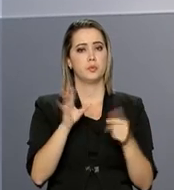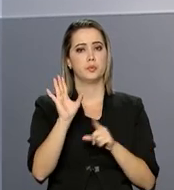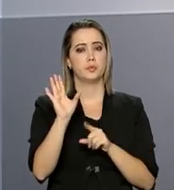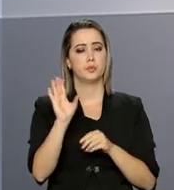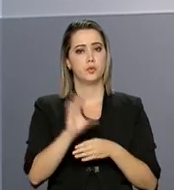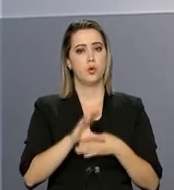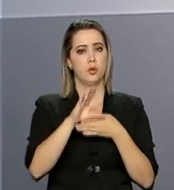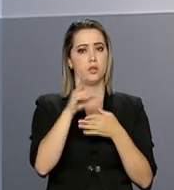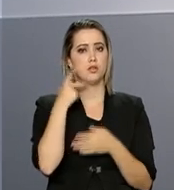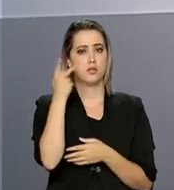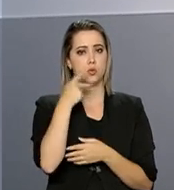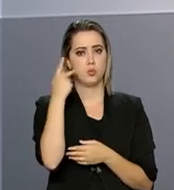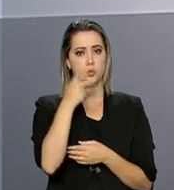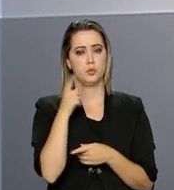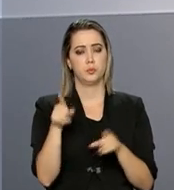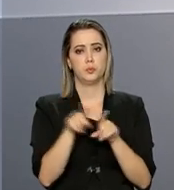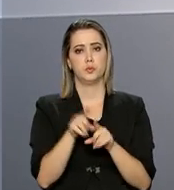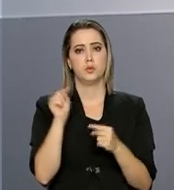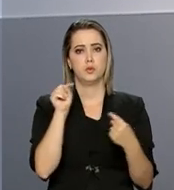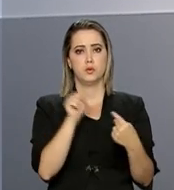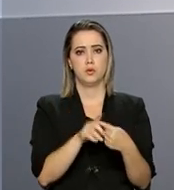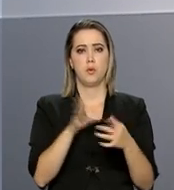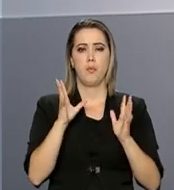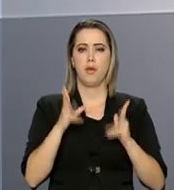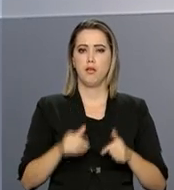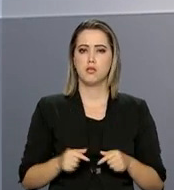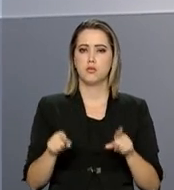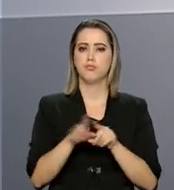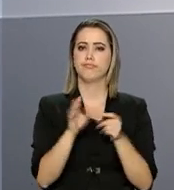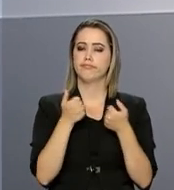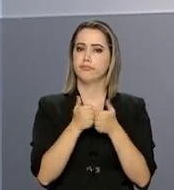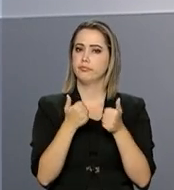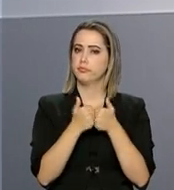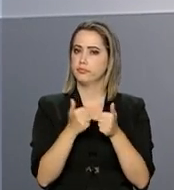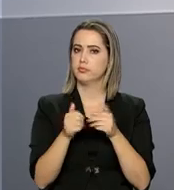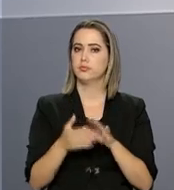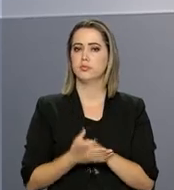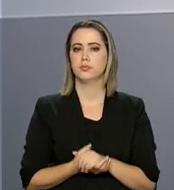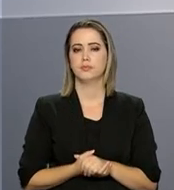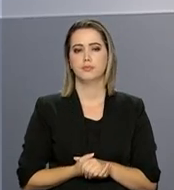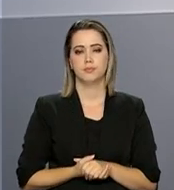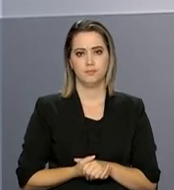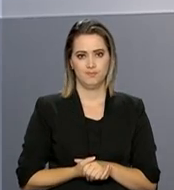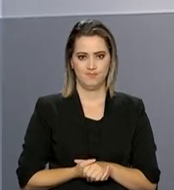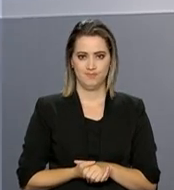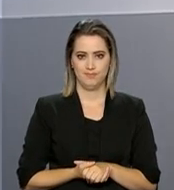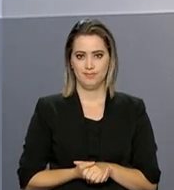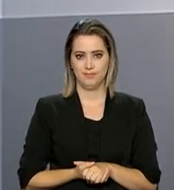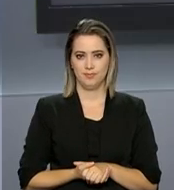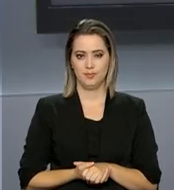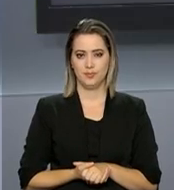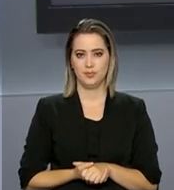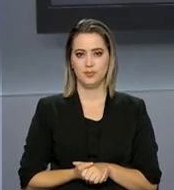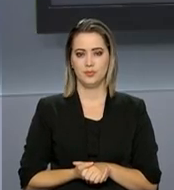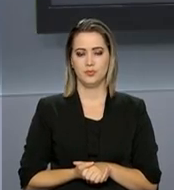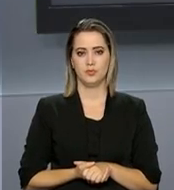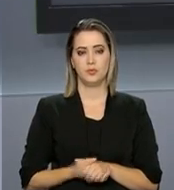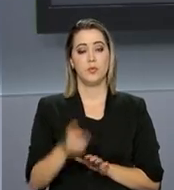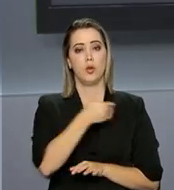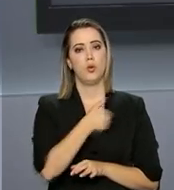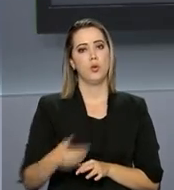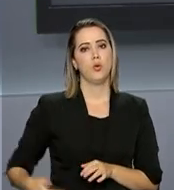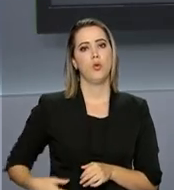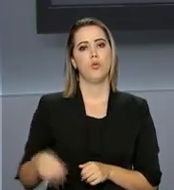coordenação de políticas públicas, como no caso do saneamento básico e do transporte coletivo. O